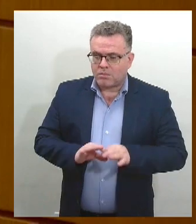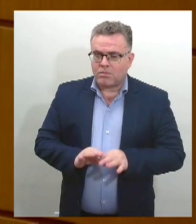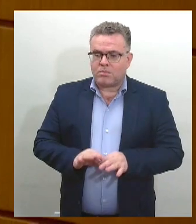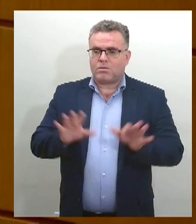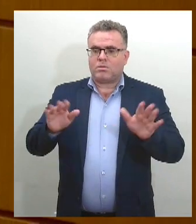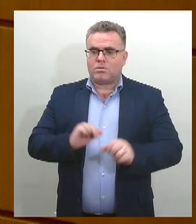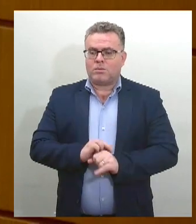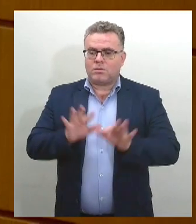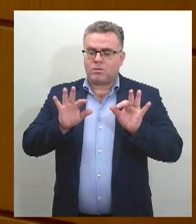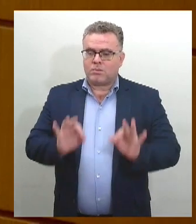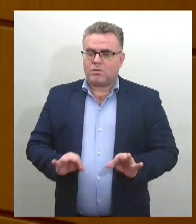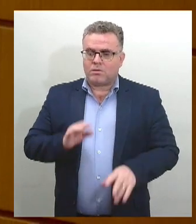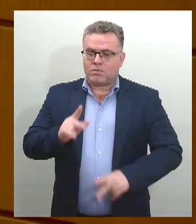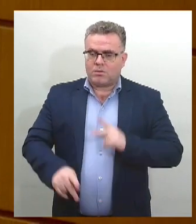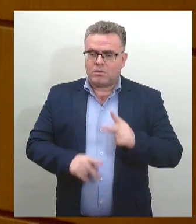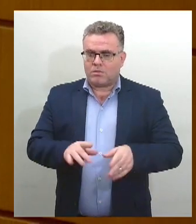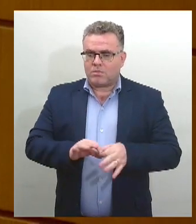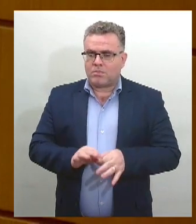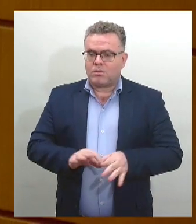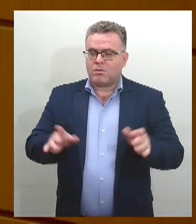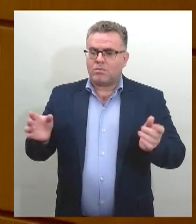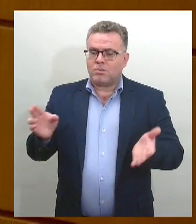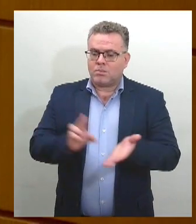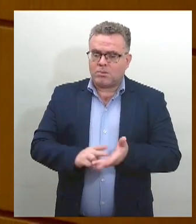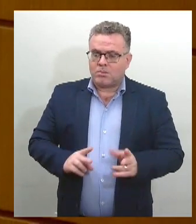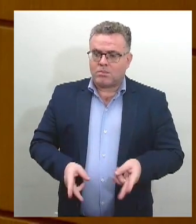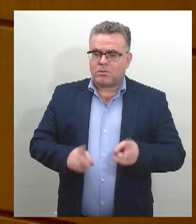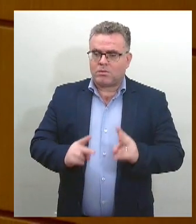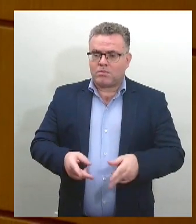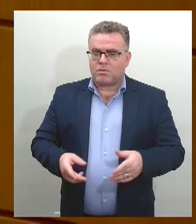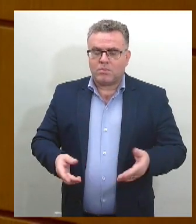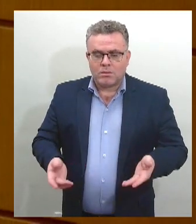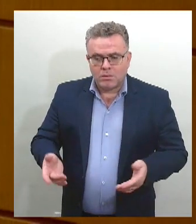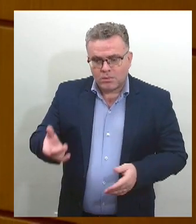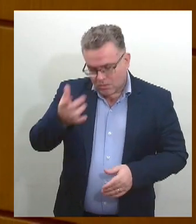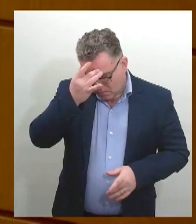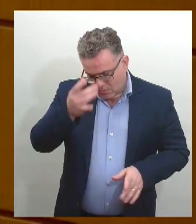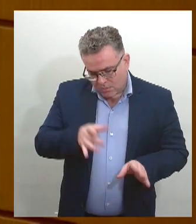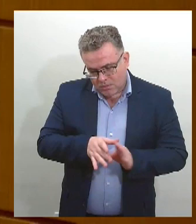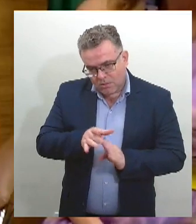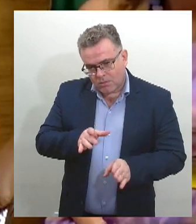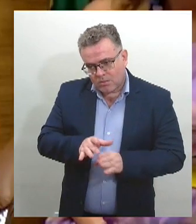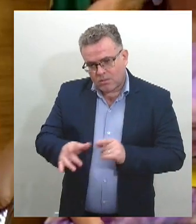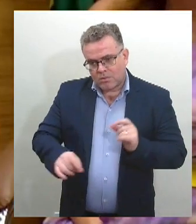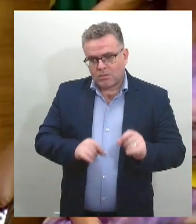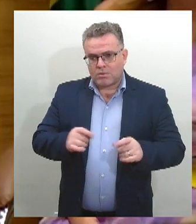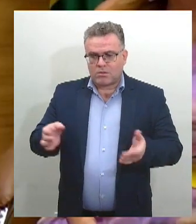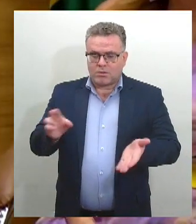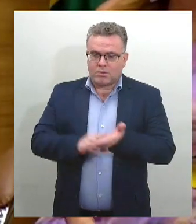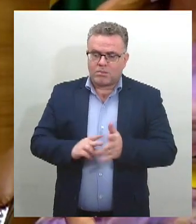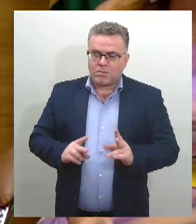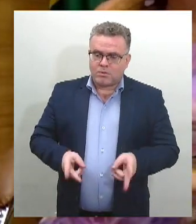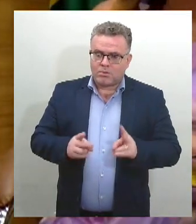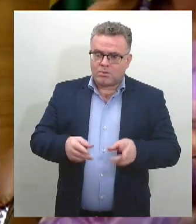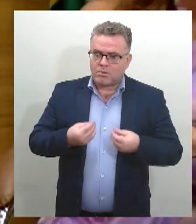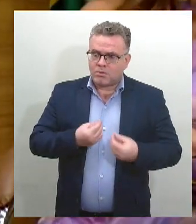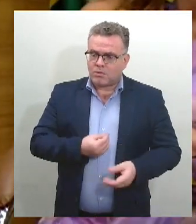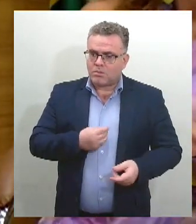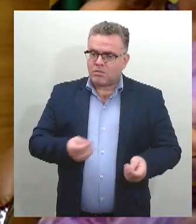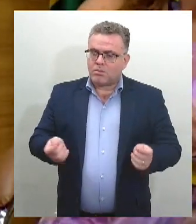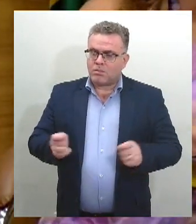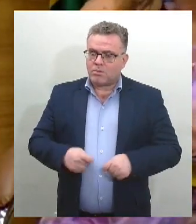porque isso, acima de tudo, é consciência negra, isso, acima de tudo, é consciência racial. Finalizando o ciclo de